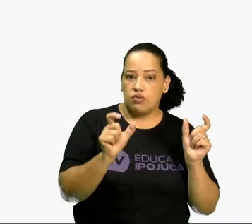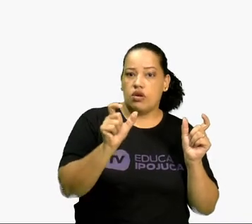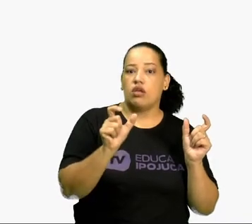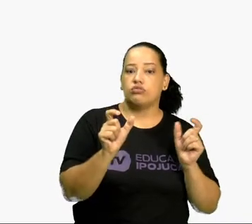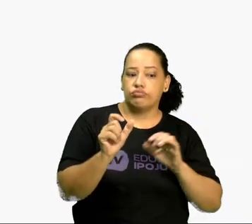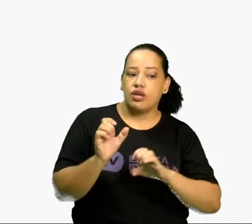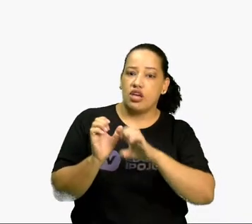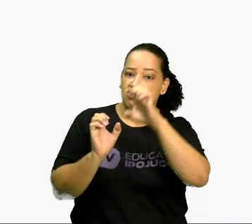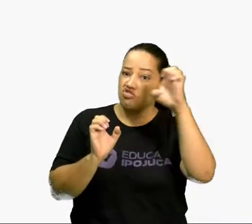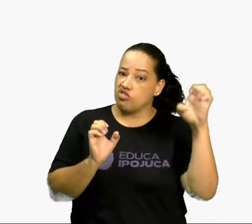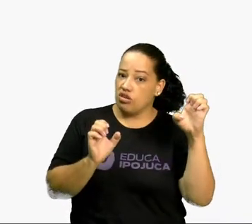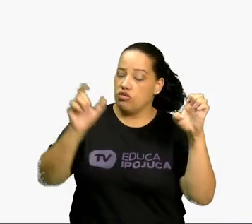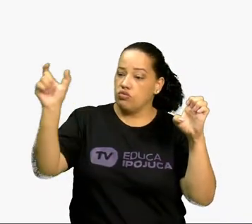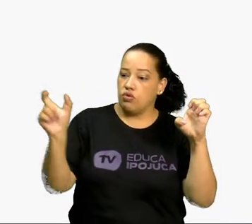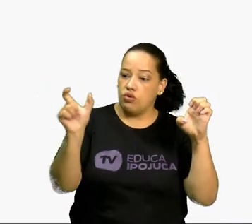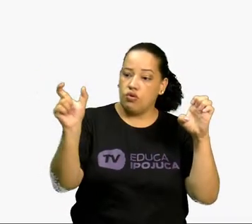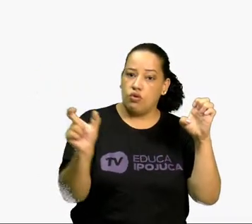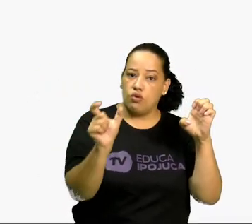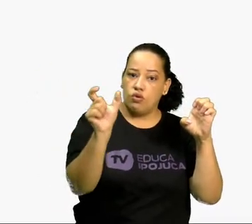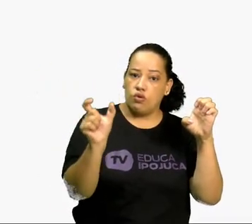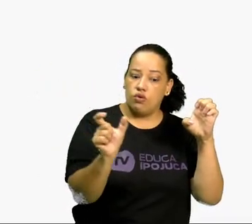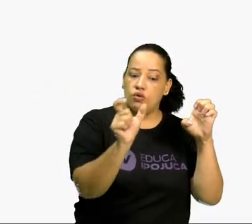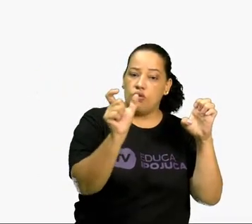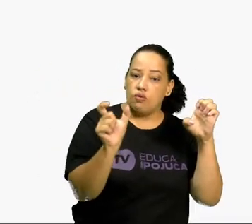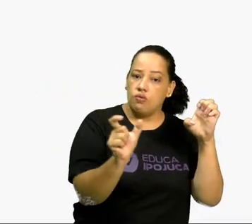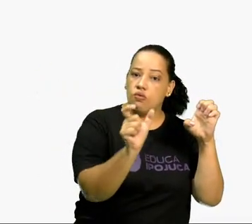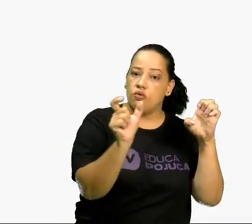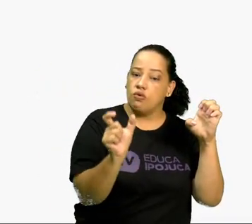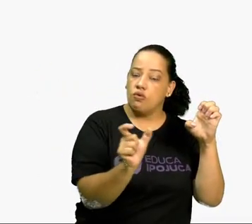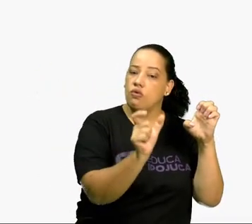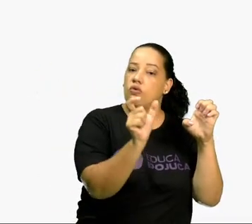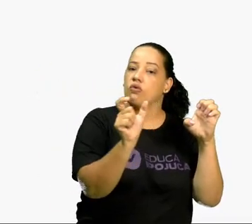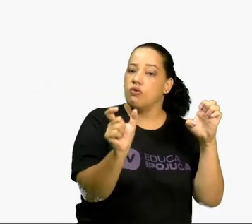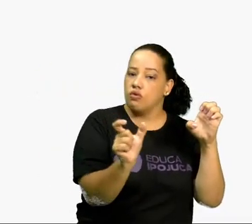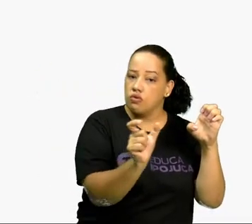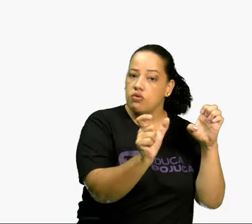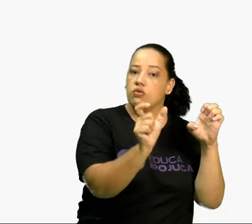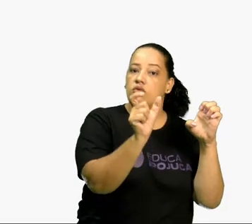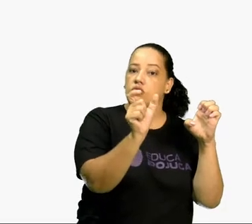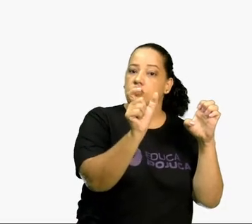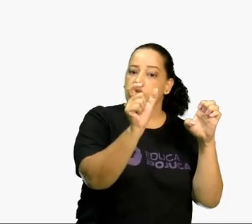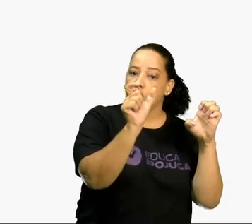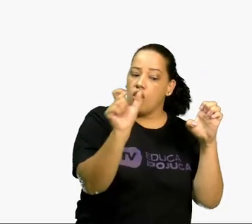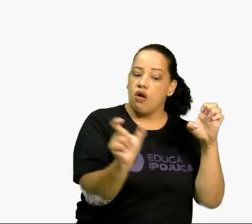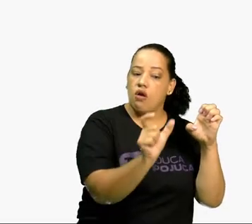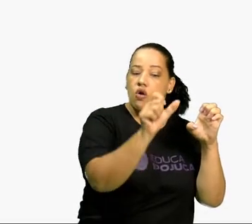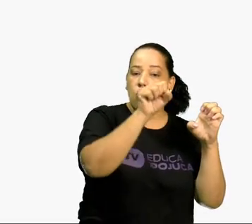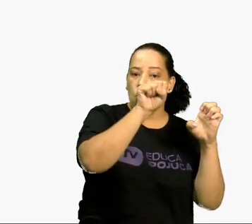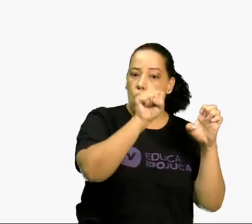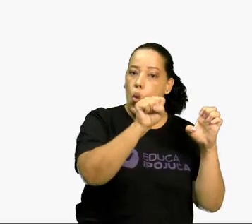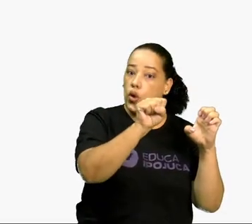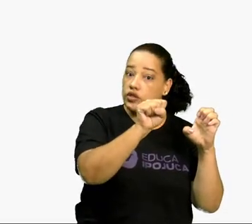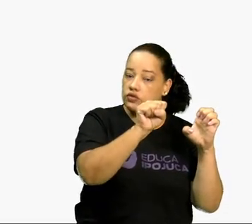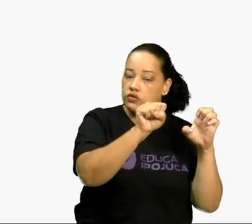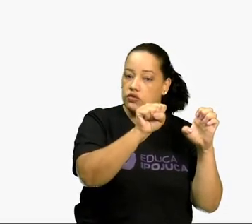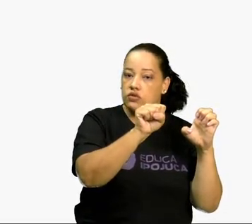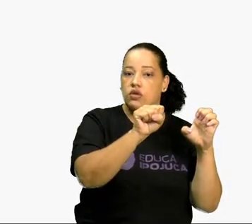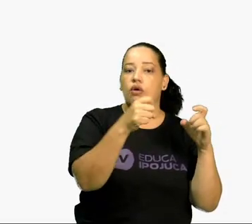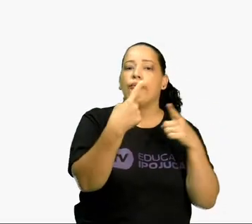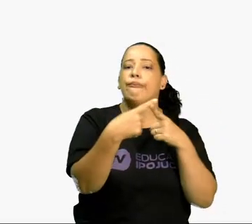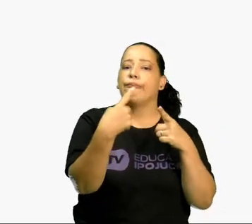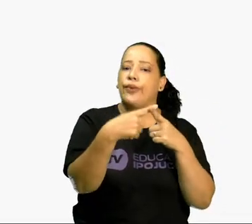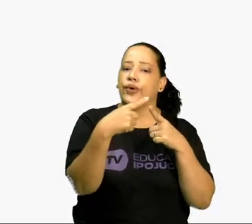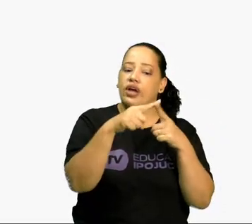1, 2, 3, 4, 5, 6, 7, 8 caras. Por quê? A